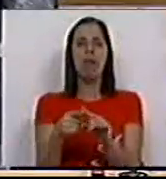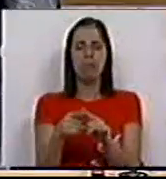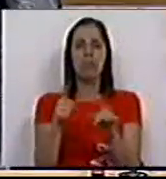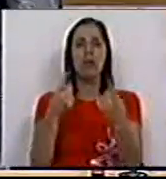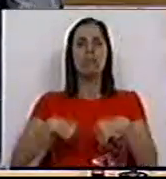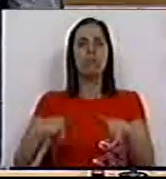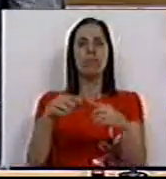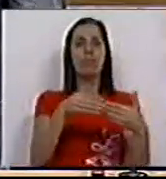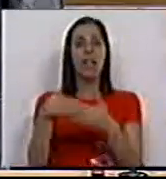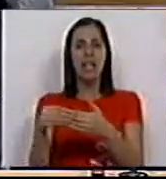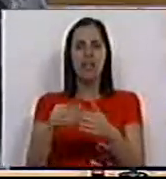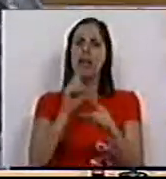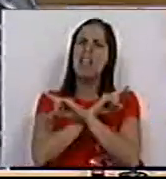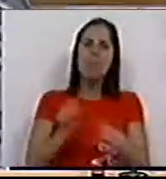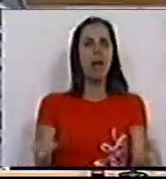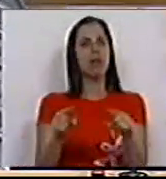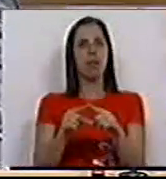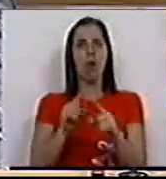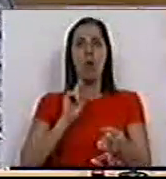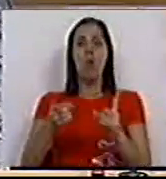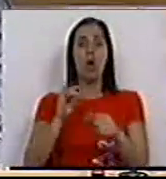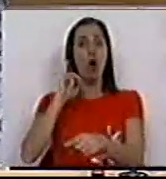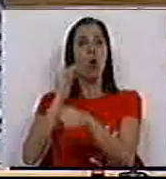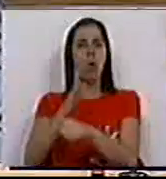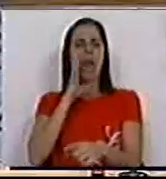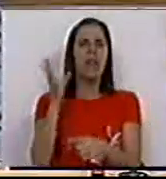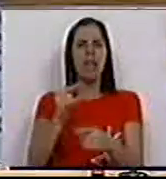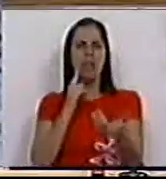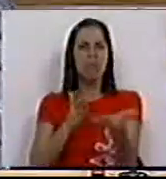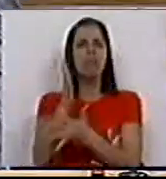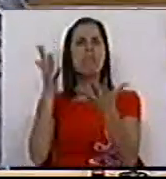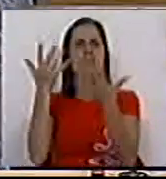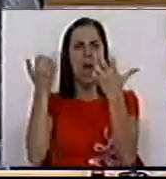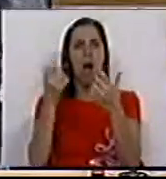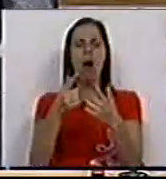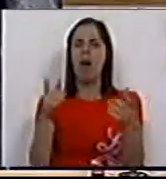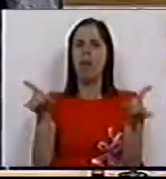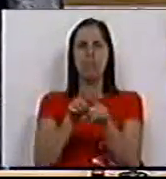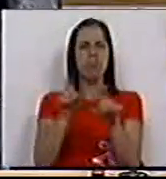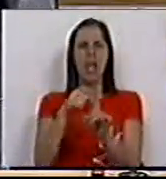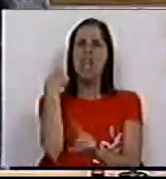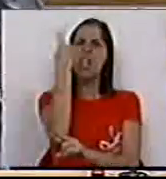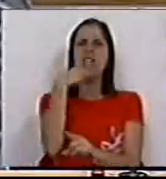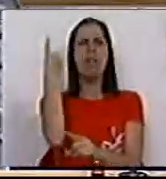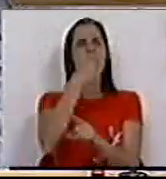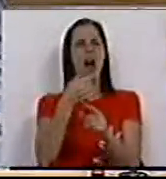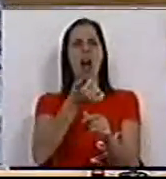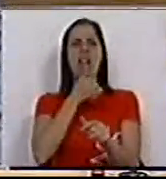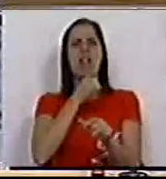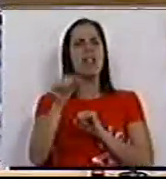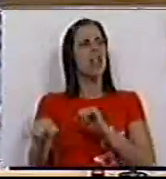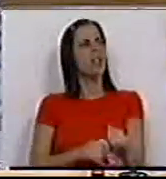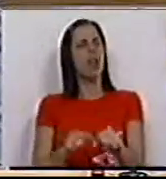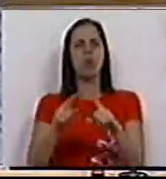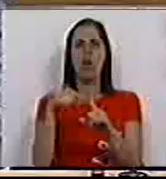que uma conferência de líderes impeça aquilo que outros tentam levar por diante, que é uma lavagem da imagem da ditadura,